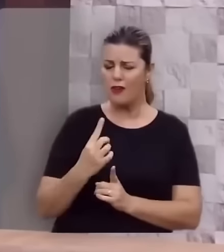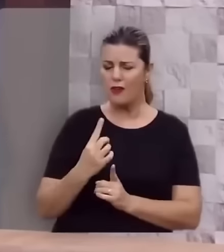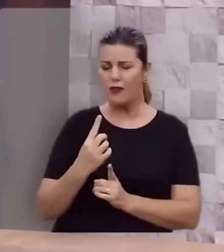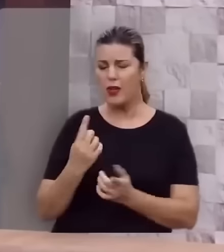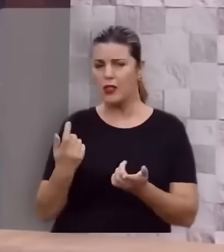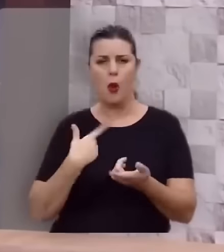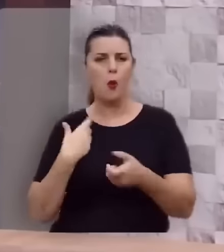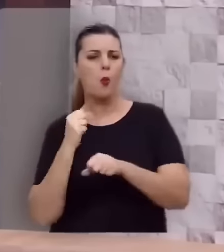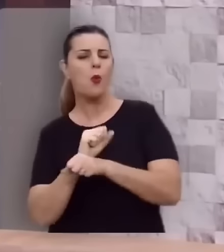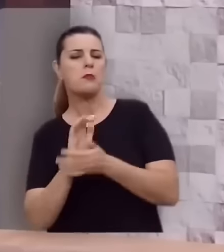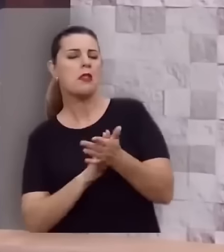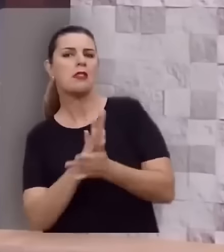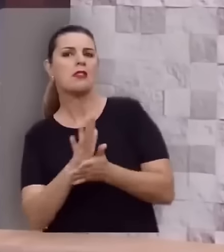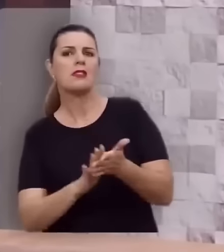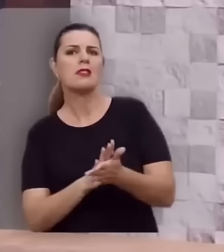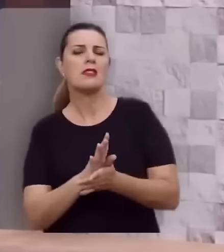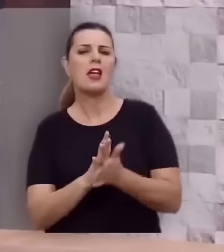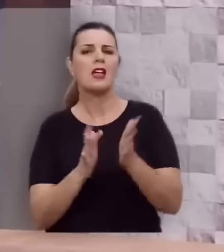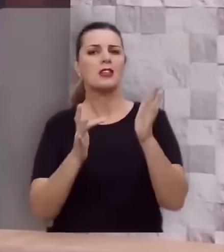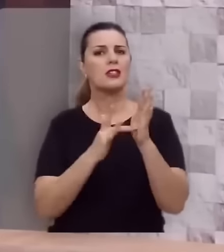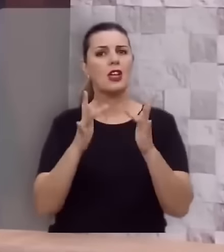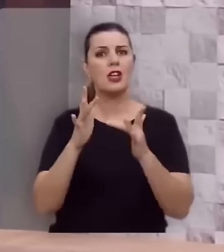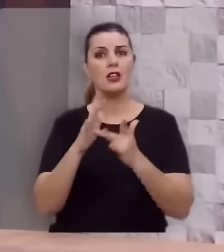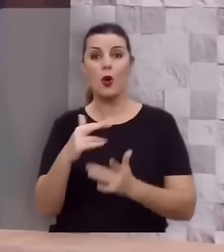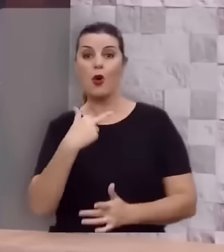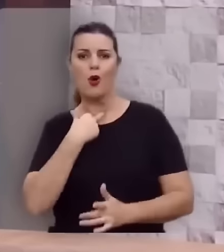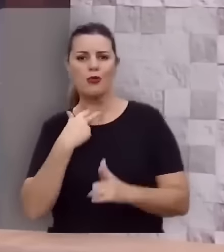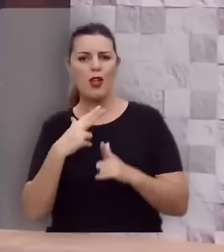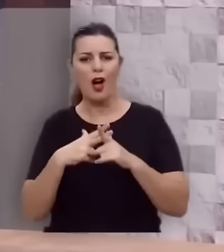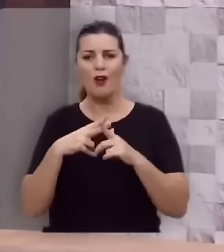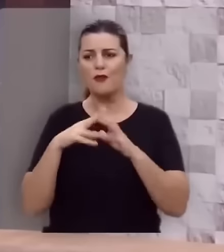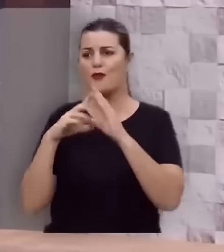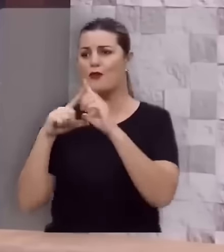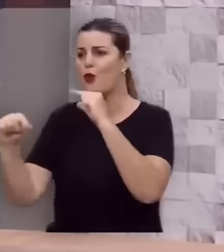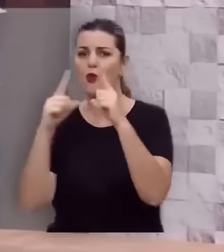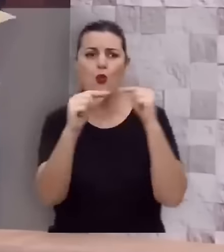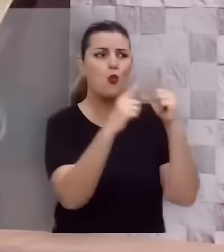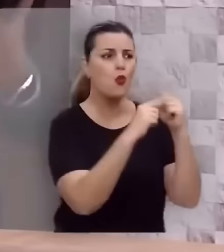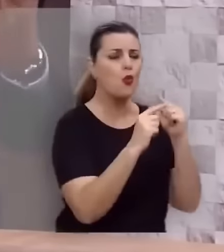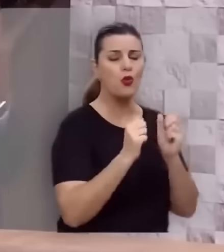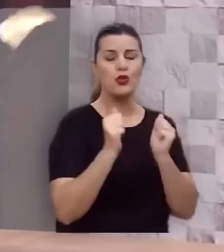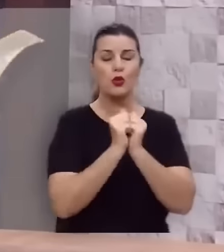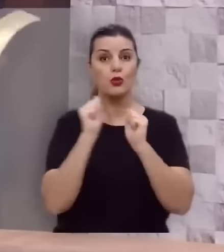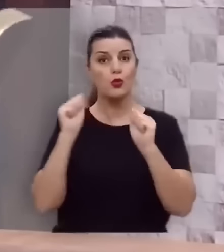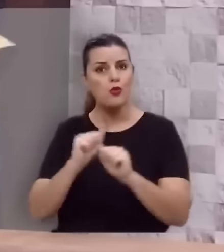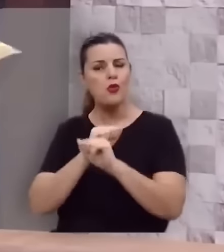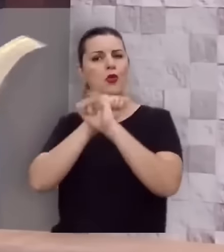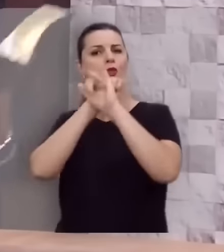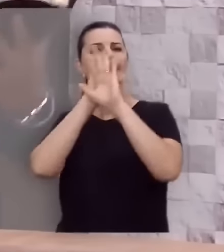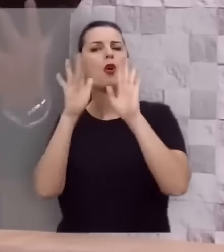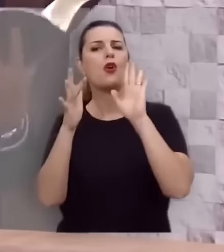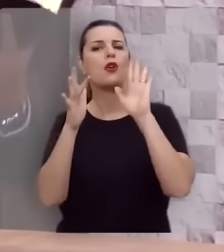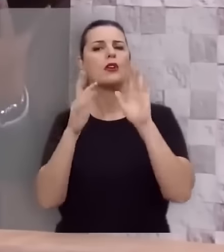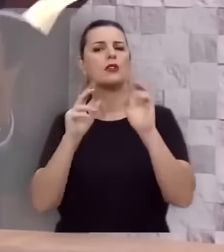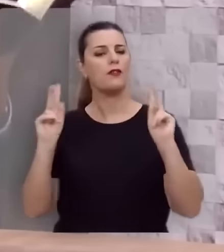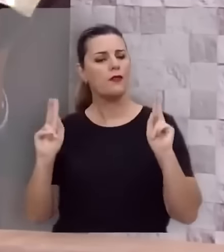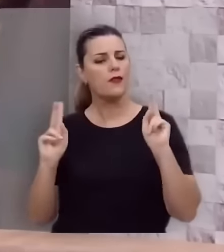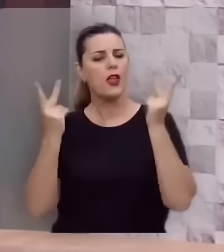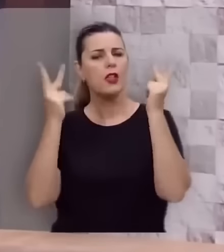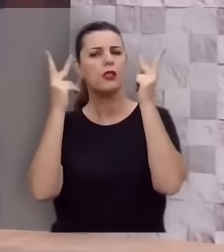inesperadamente. Ele virá inescapavelmente. Ele virá gloriosamente,